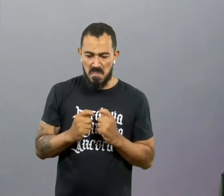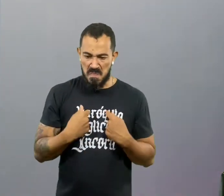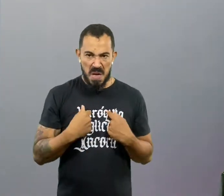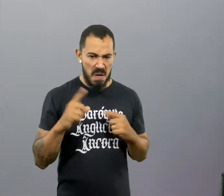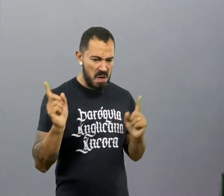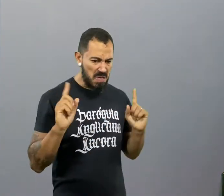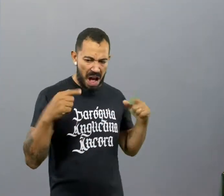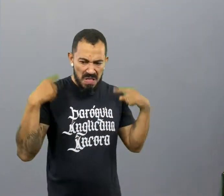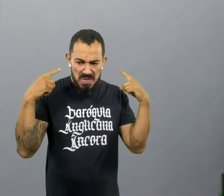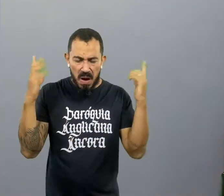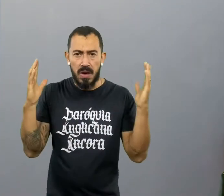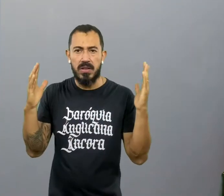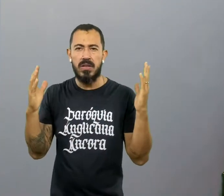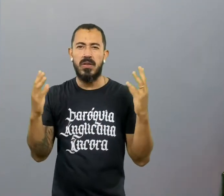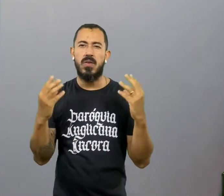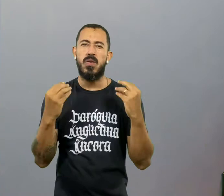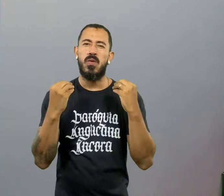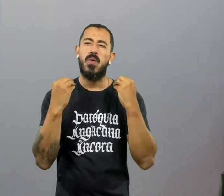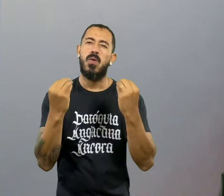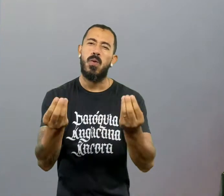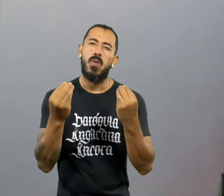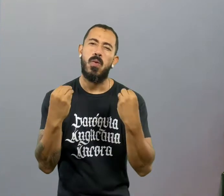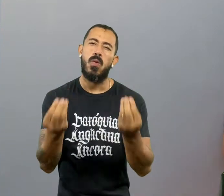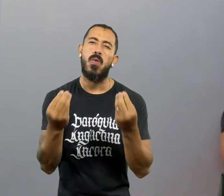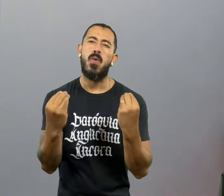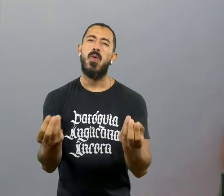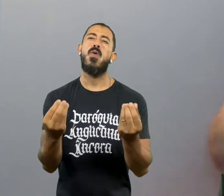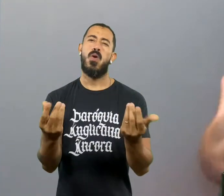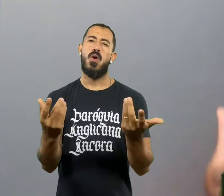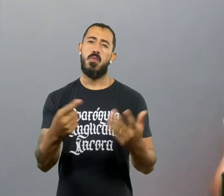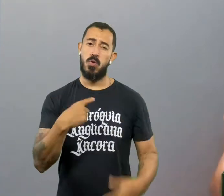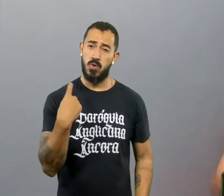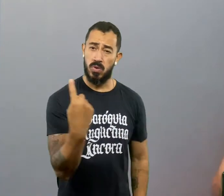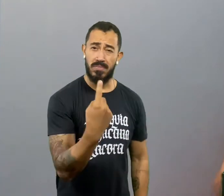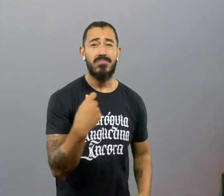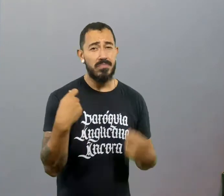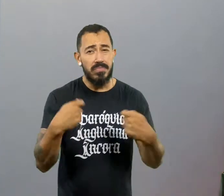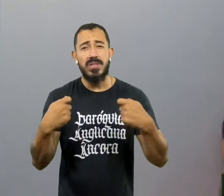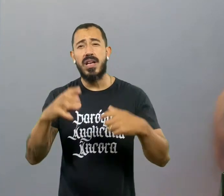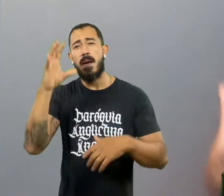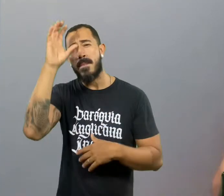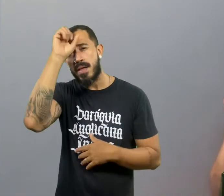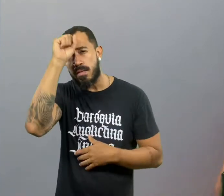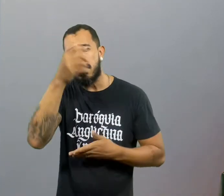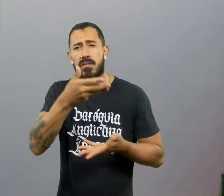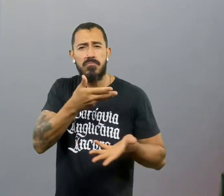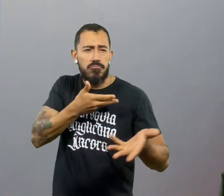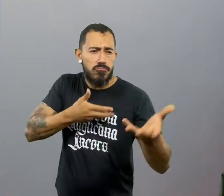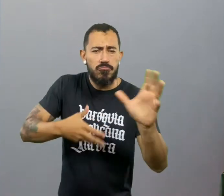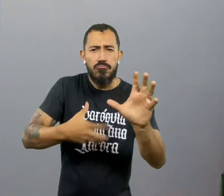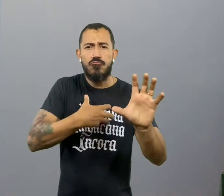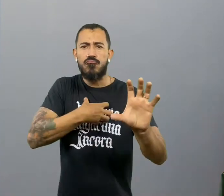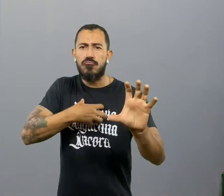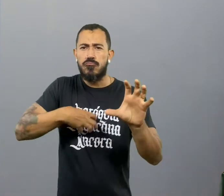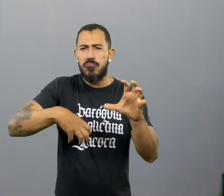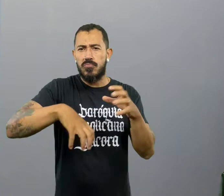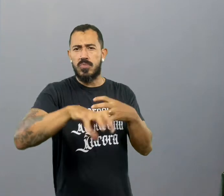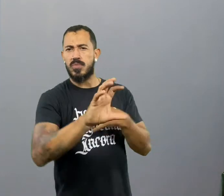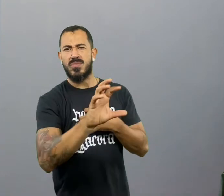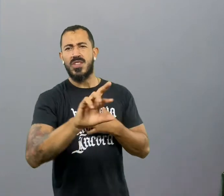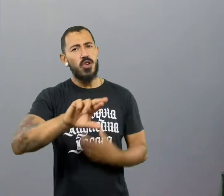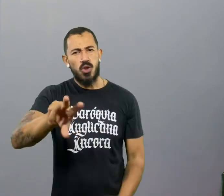Coloca no seu programação diária o exercício virtuoso da doação. Se doar para os outros. Quer ver uma coisa?